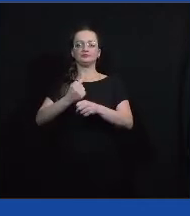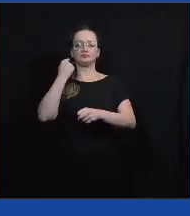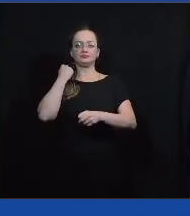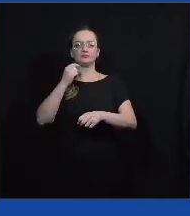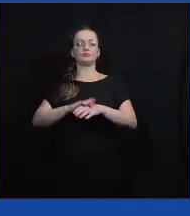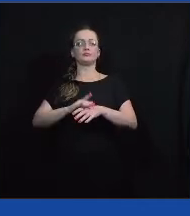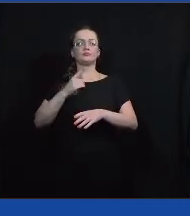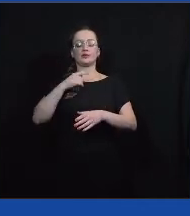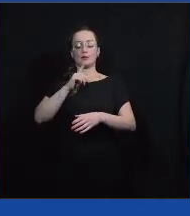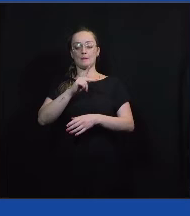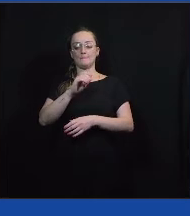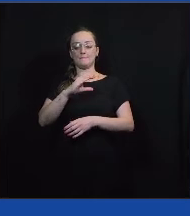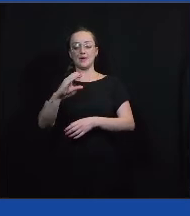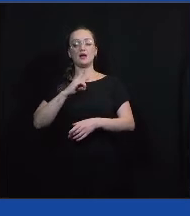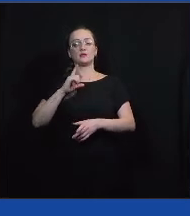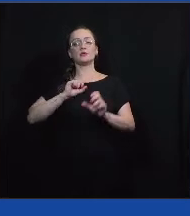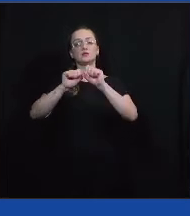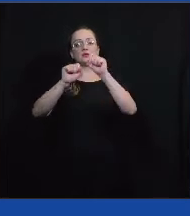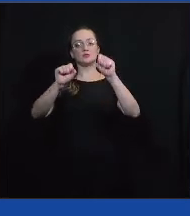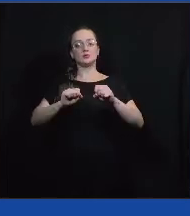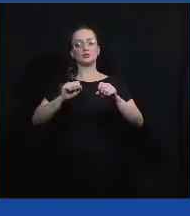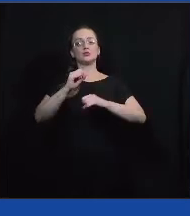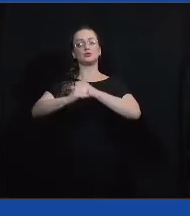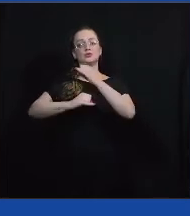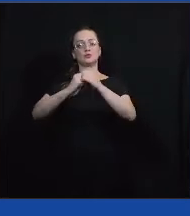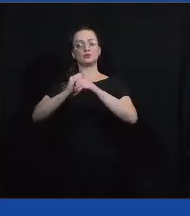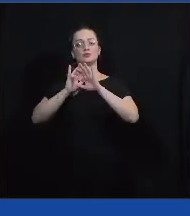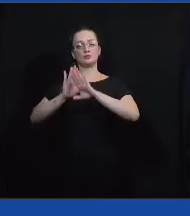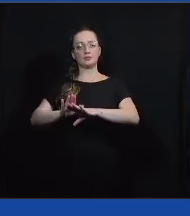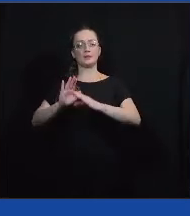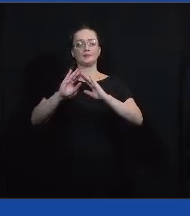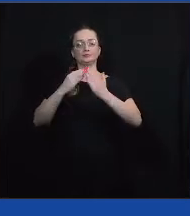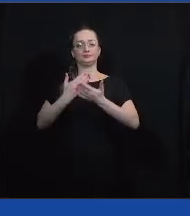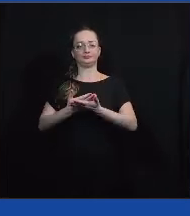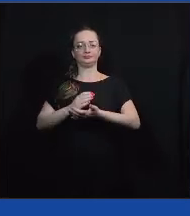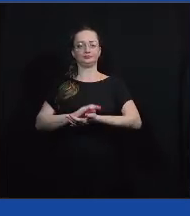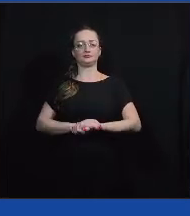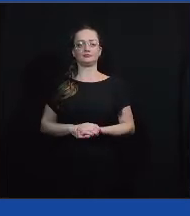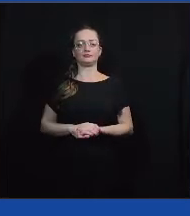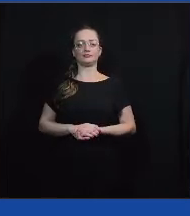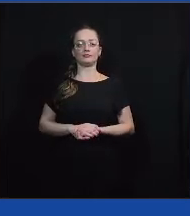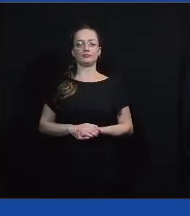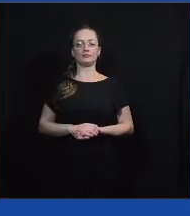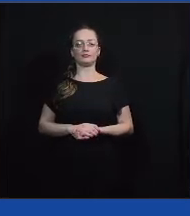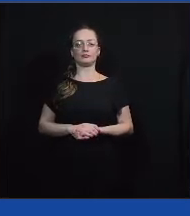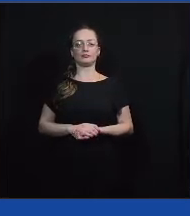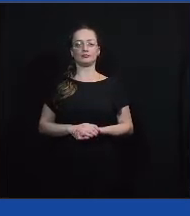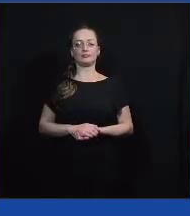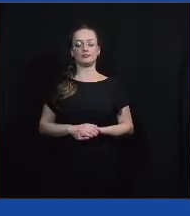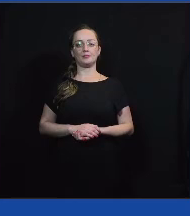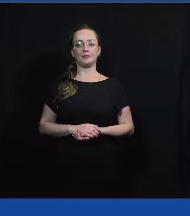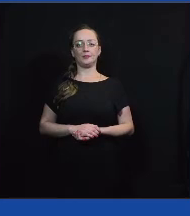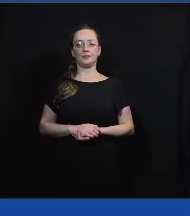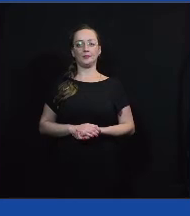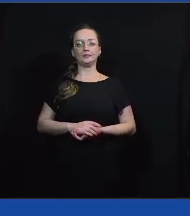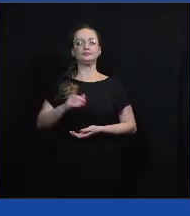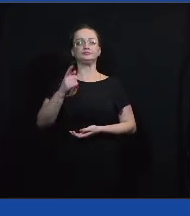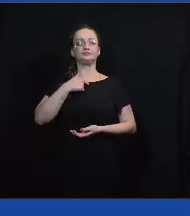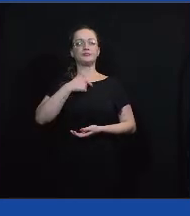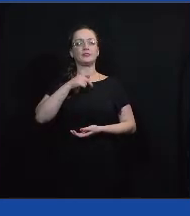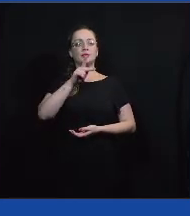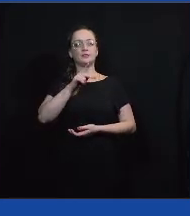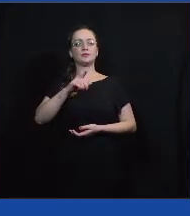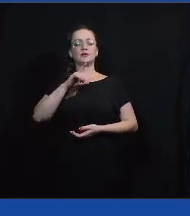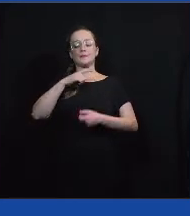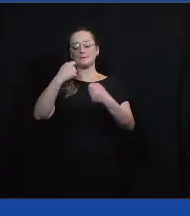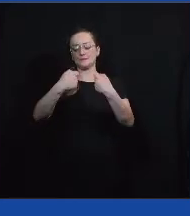seria um PAC para ter infraestrutura de internet nas escolas, né? Eu queria só acrescentar que os professores também precisam de internet,